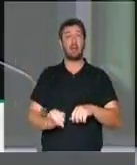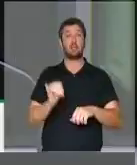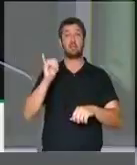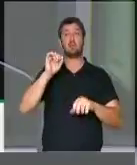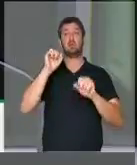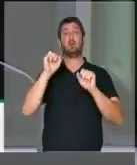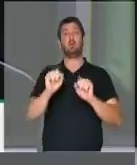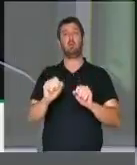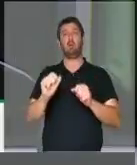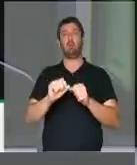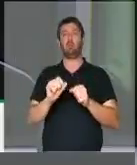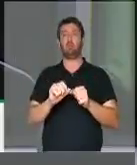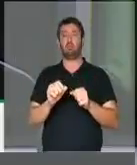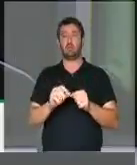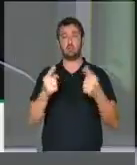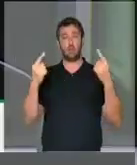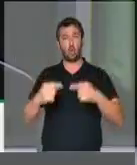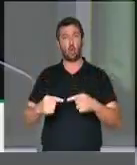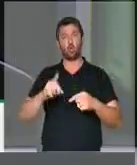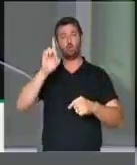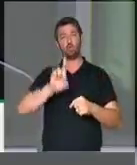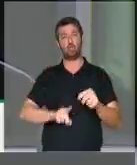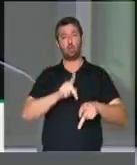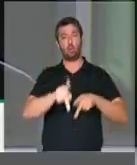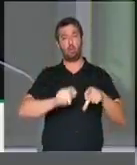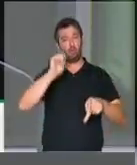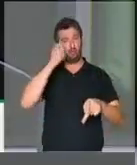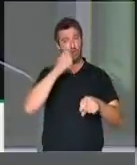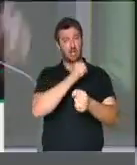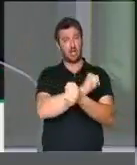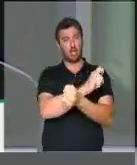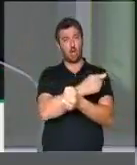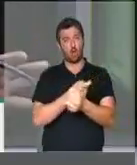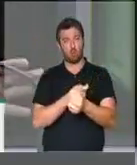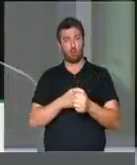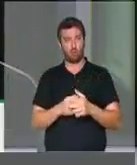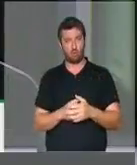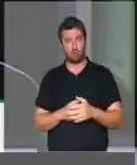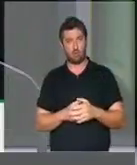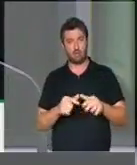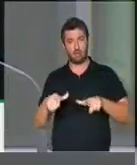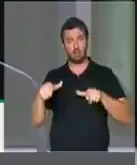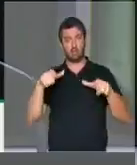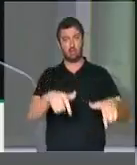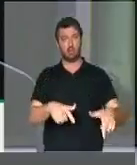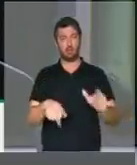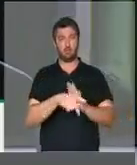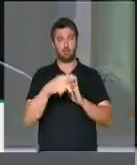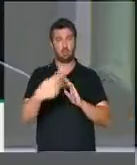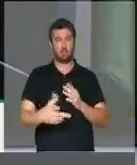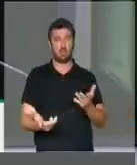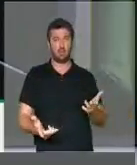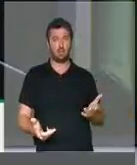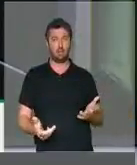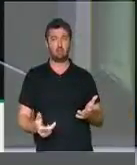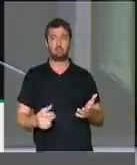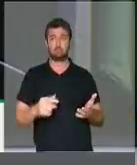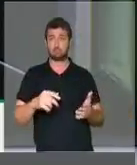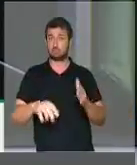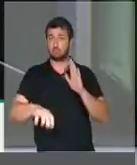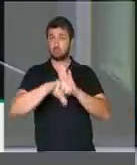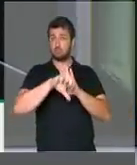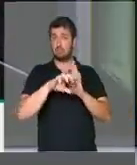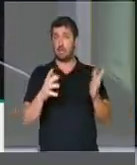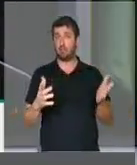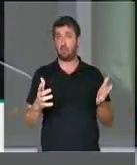que pode se praticar contra o direito desta população negra, contra o direito à titulação das terras quilombolas. É um crime.